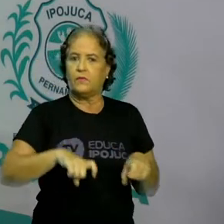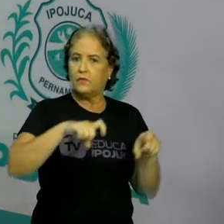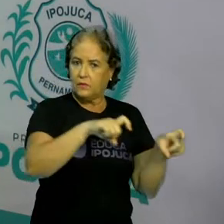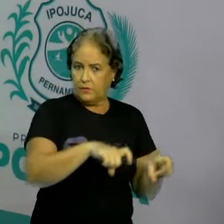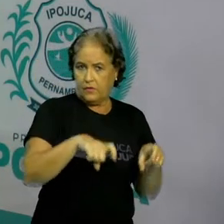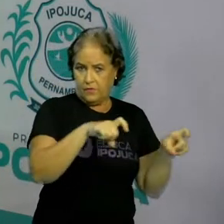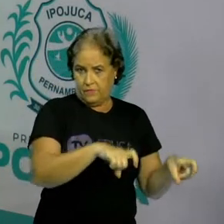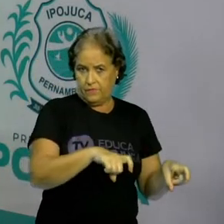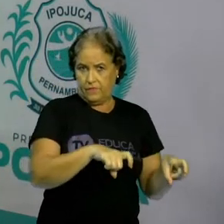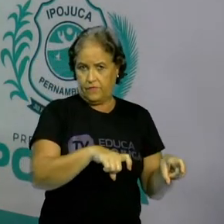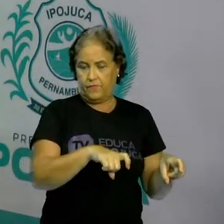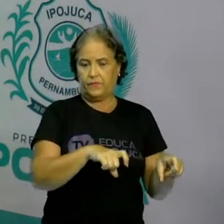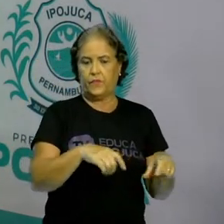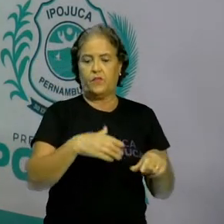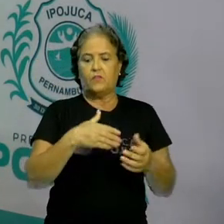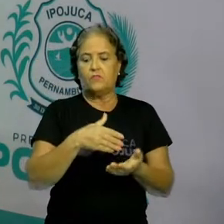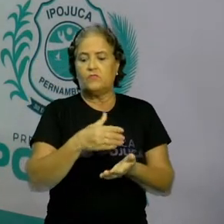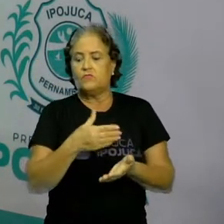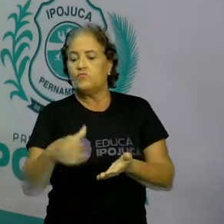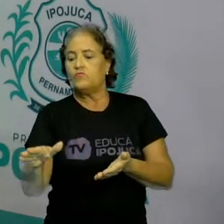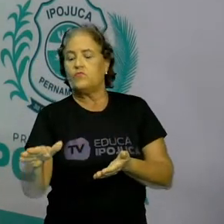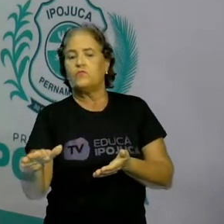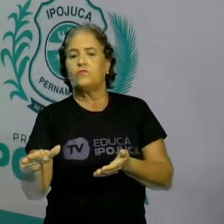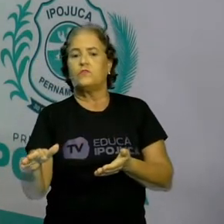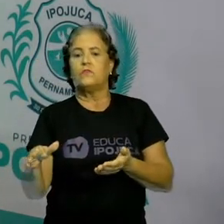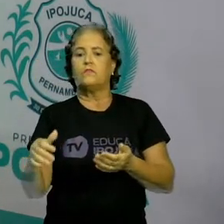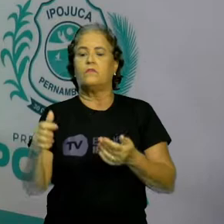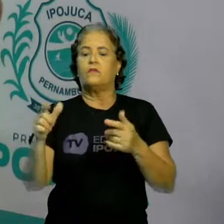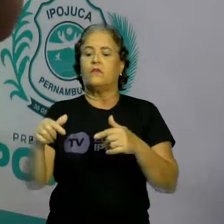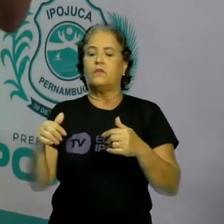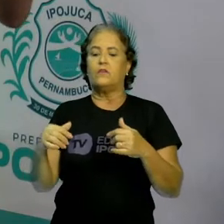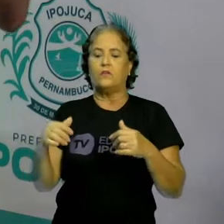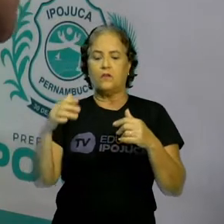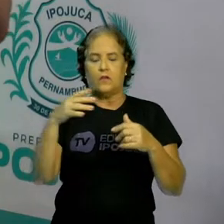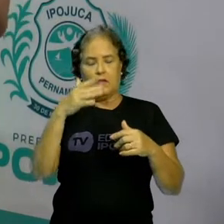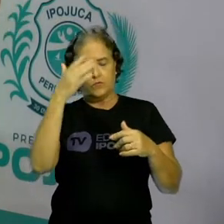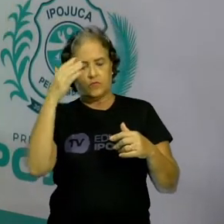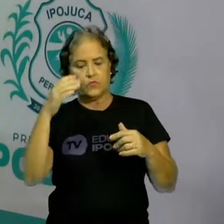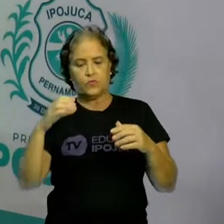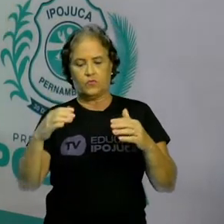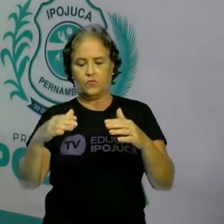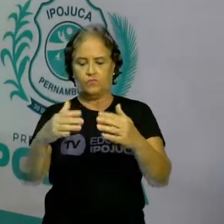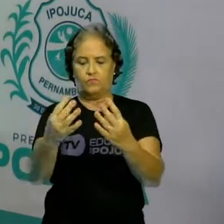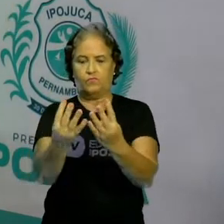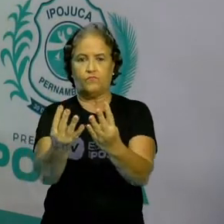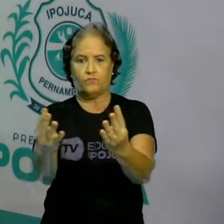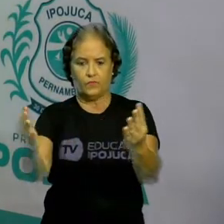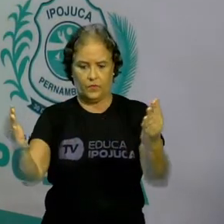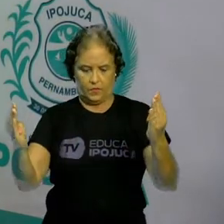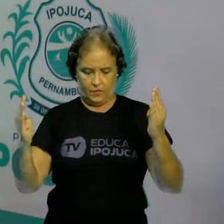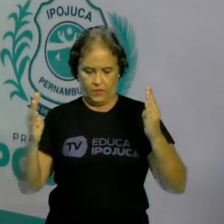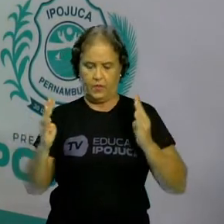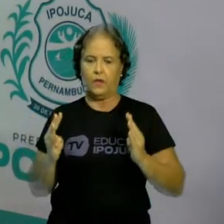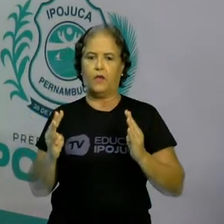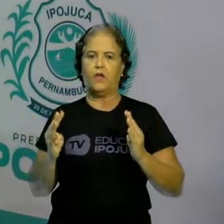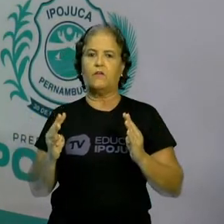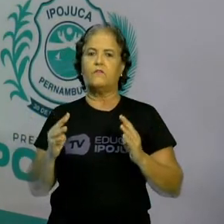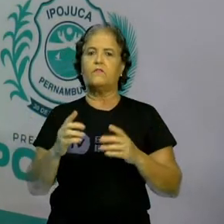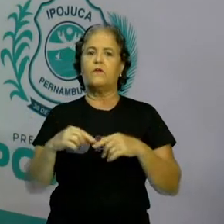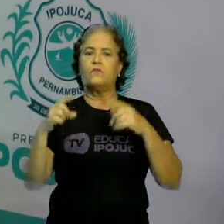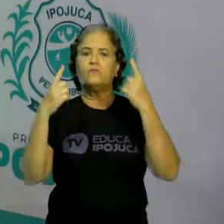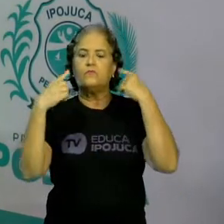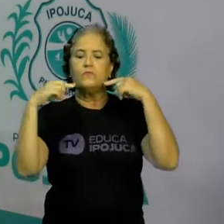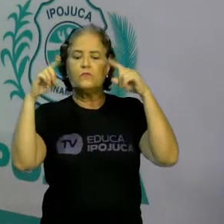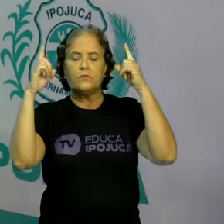ser cercadas pelos proprietários, tá bom? Para a criação de animais, para que eles tirassem a lã e essa lã fosse